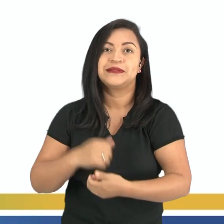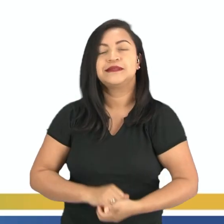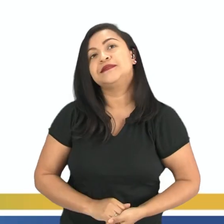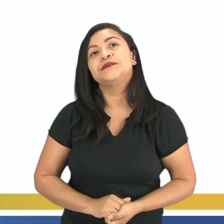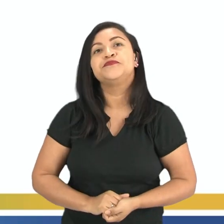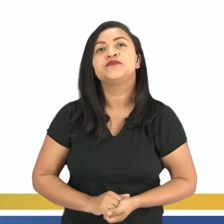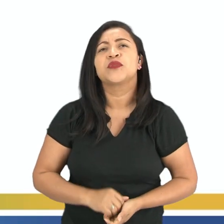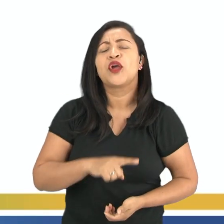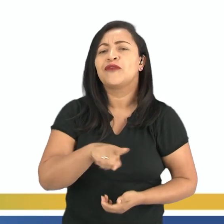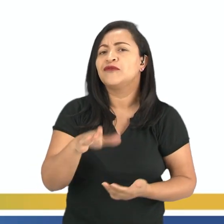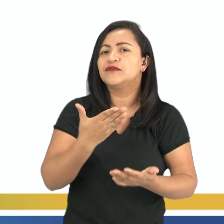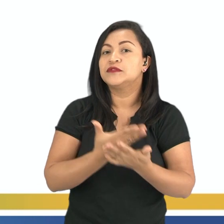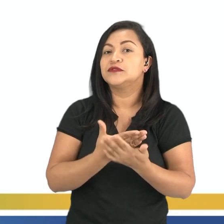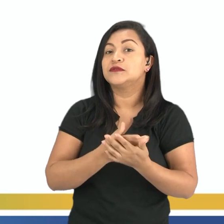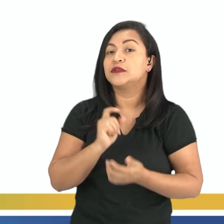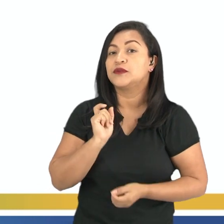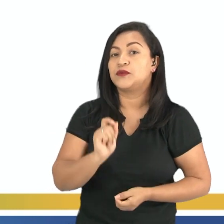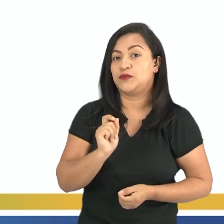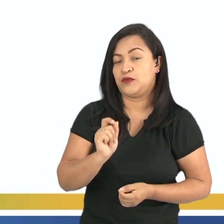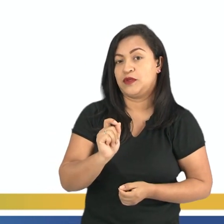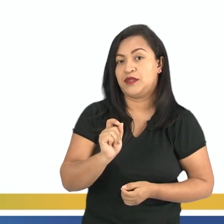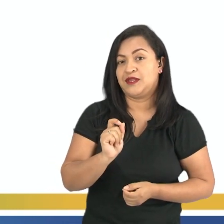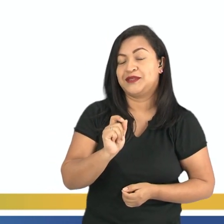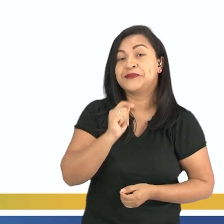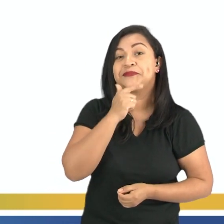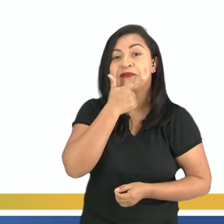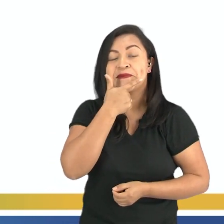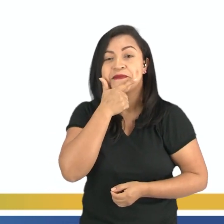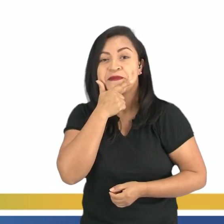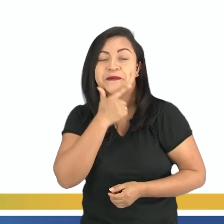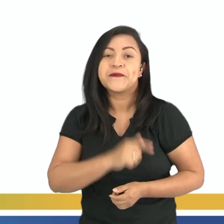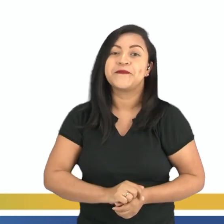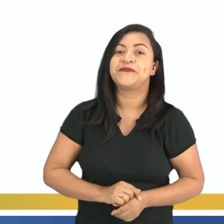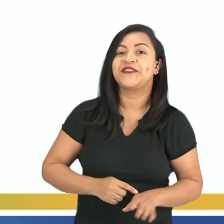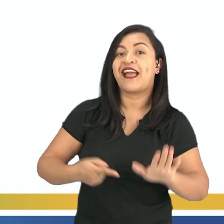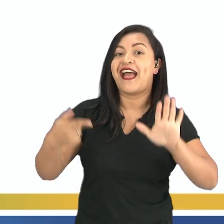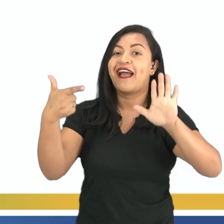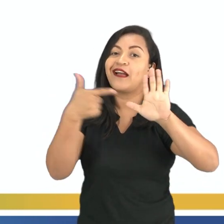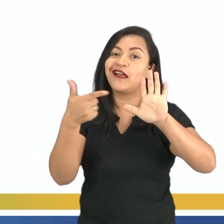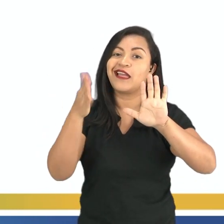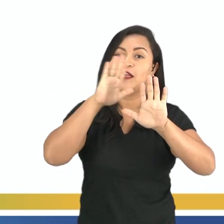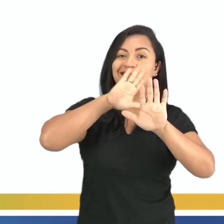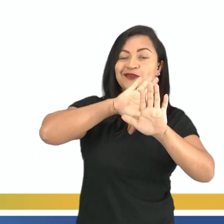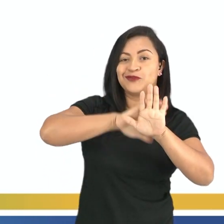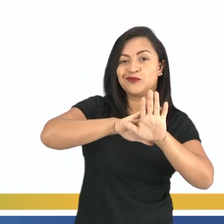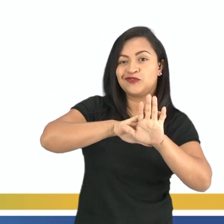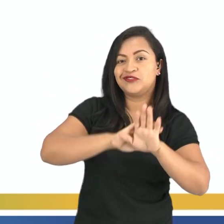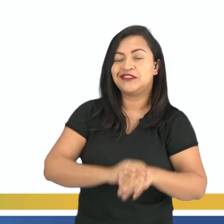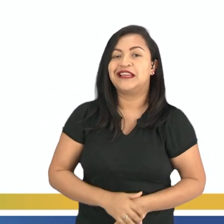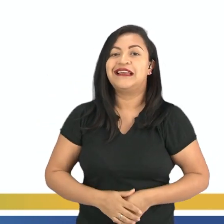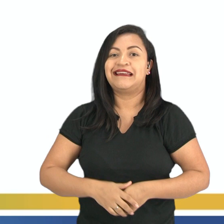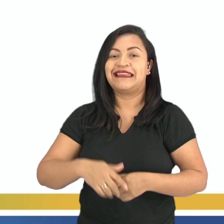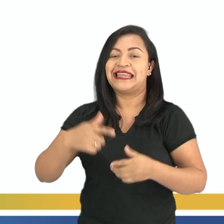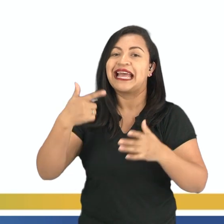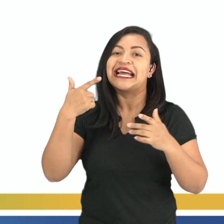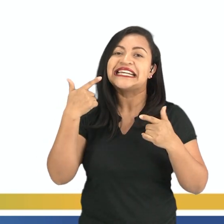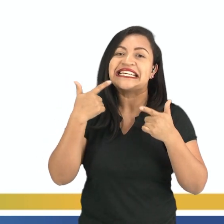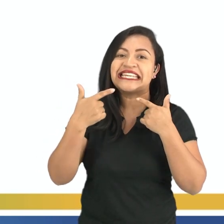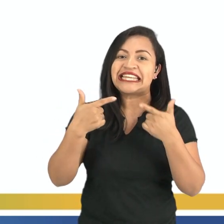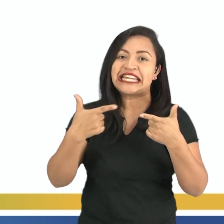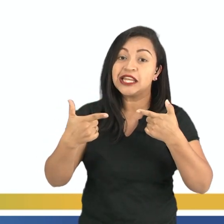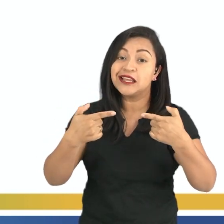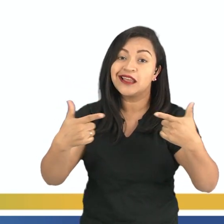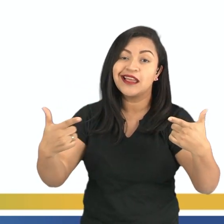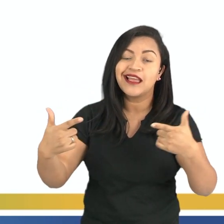Vocês estudaram sobre o humor, a ironia e a crítica nos gêneros textuais, charges e memes